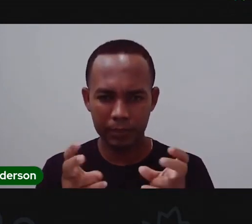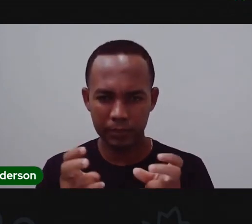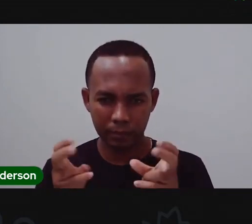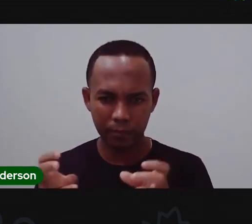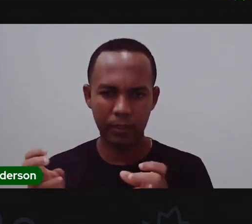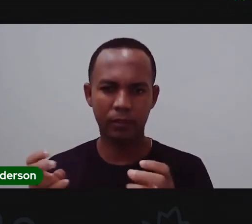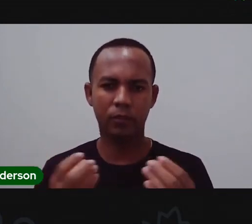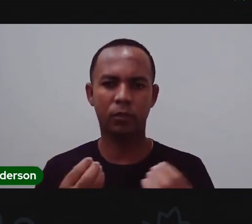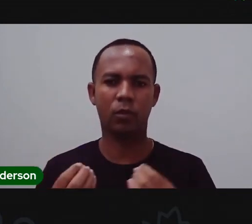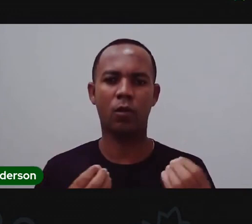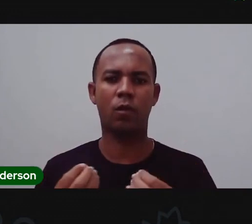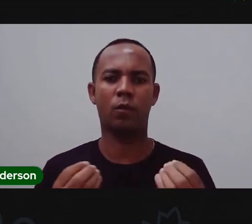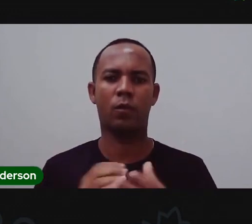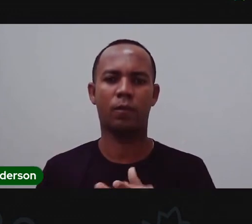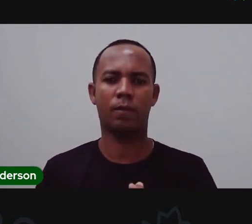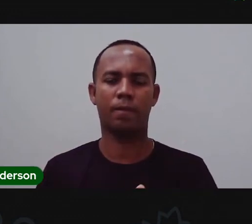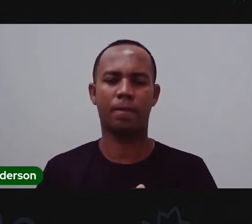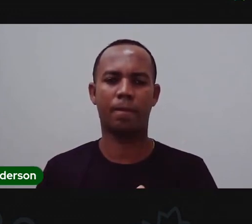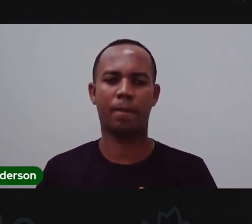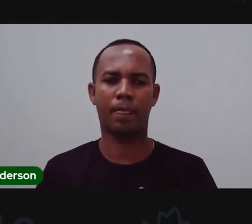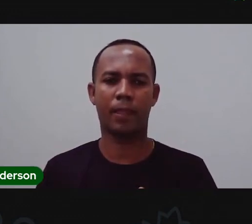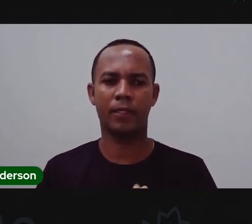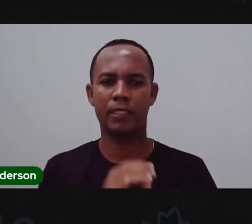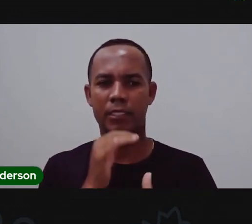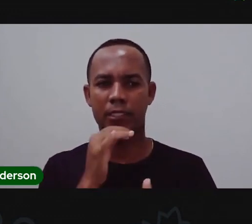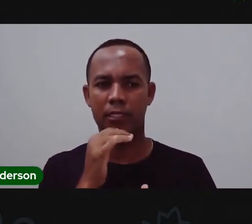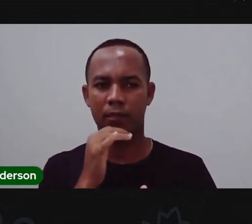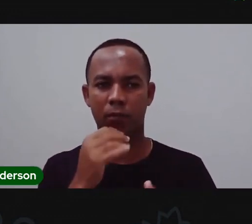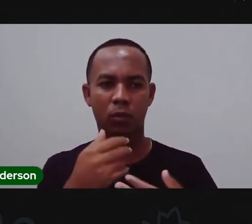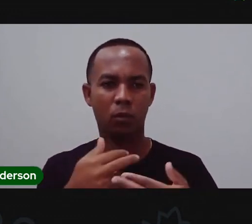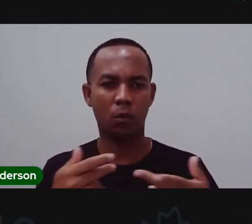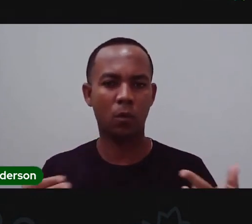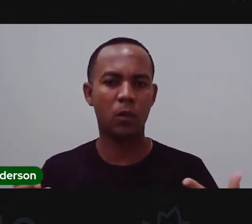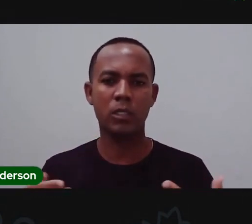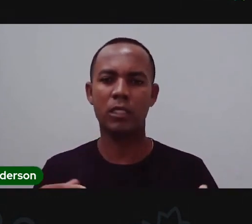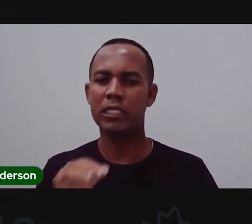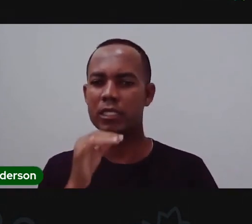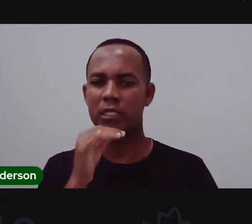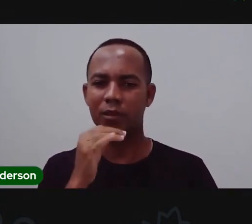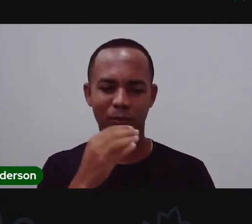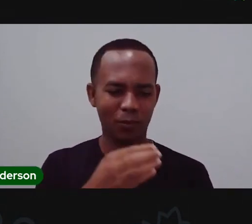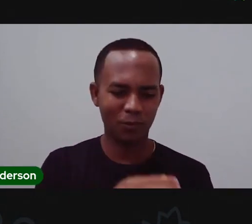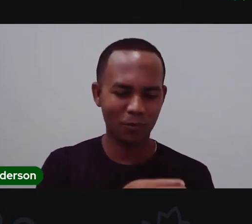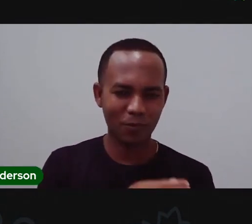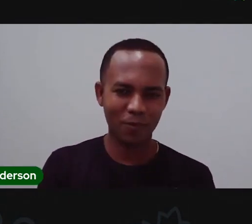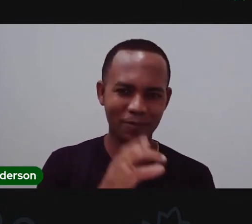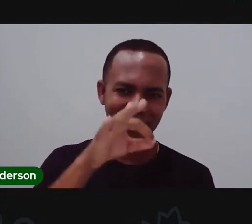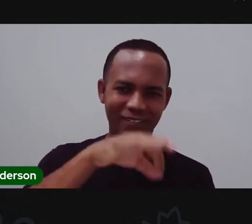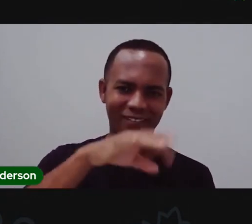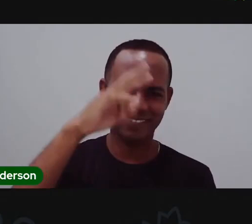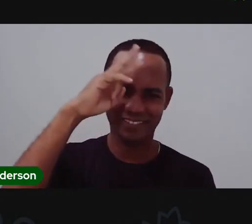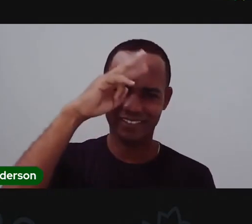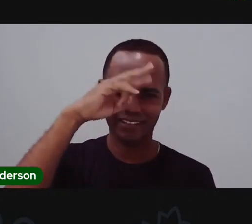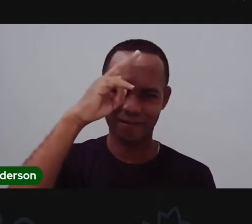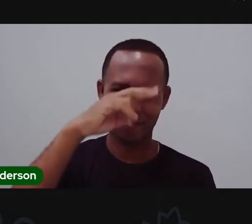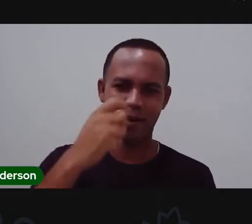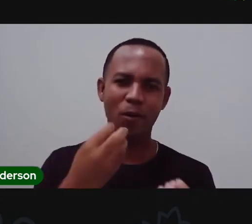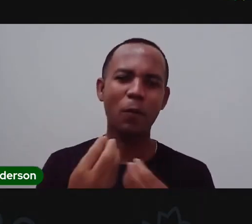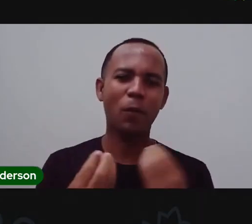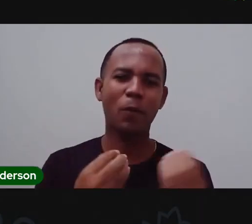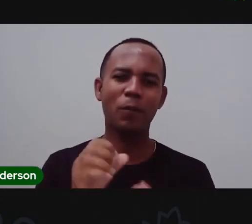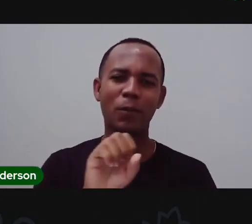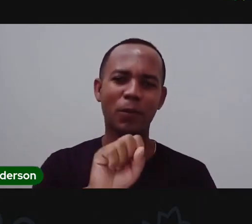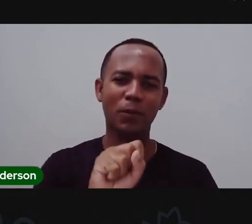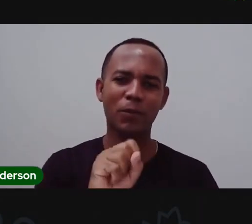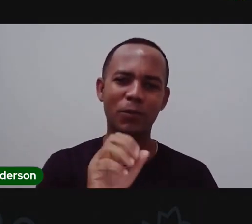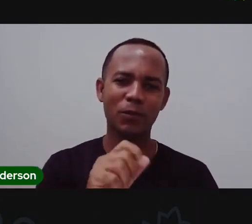o experimento, o experimento do copinho. E quem não fez, ainda dá tempo de fazer. É